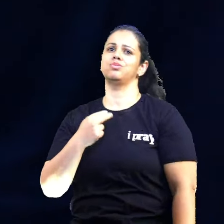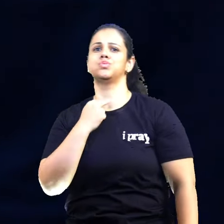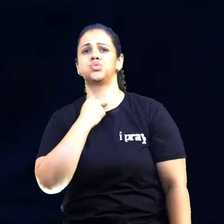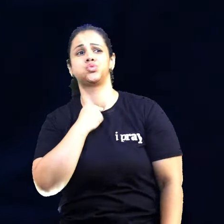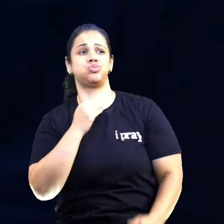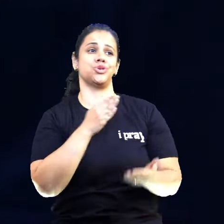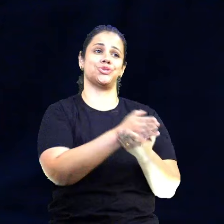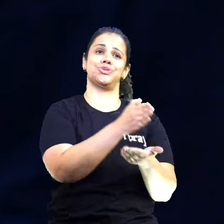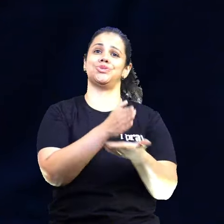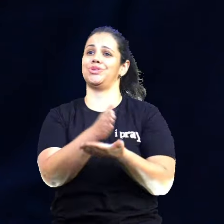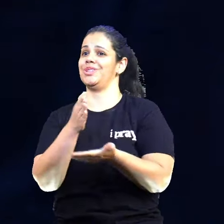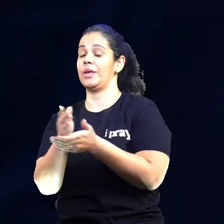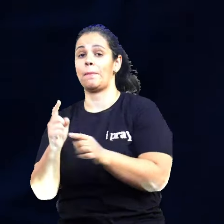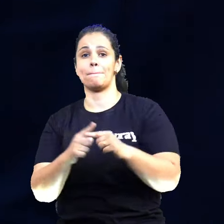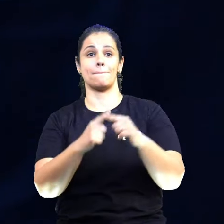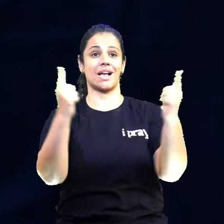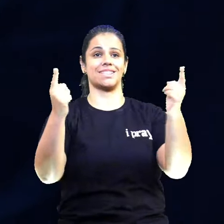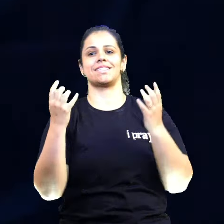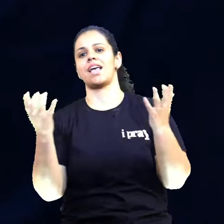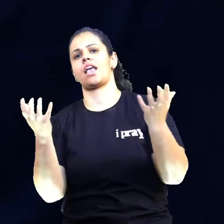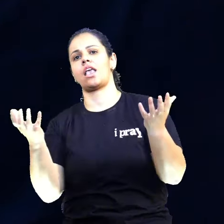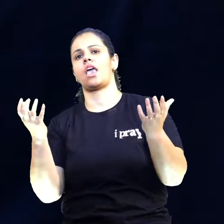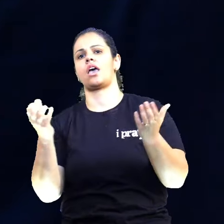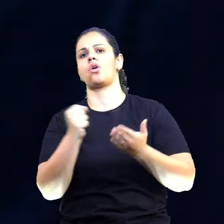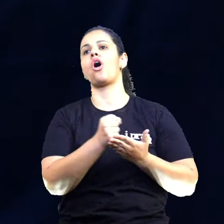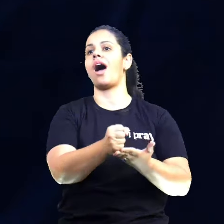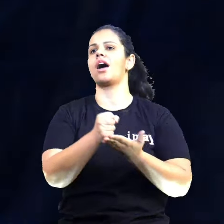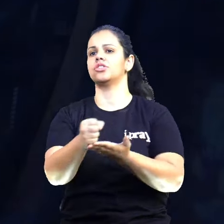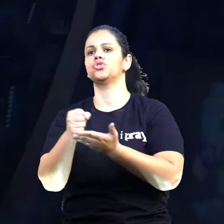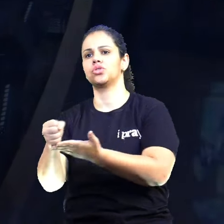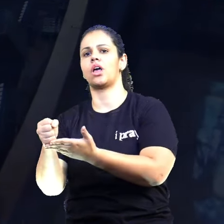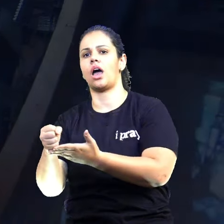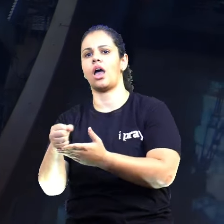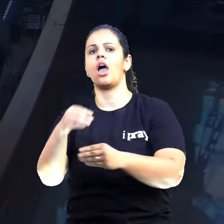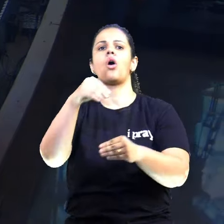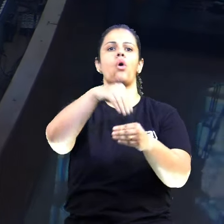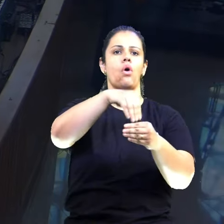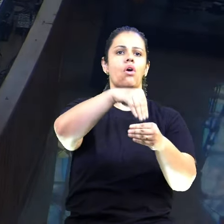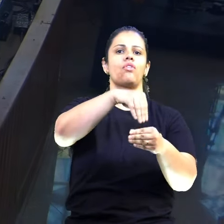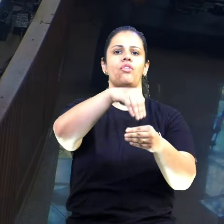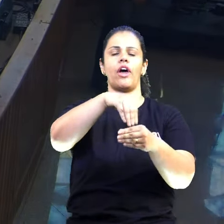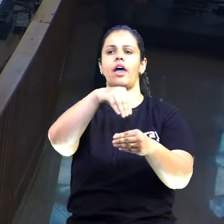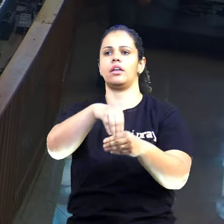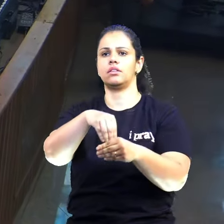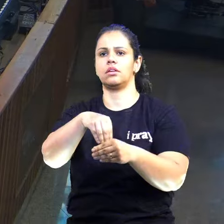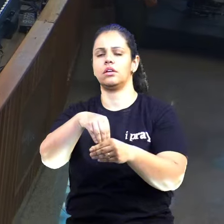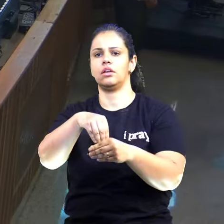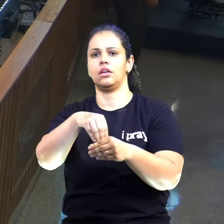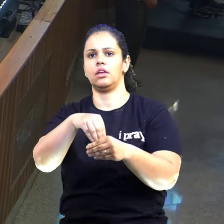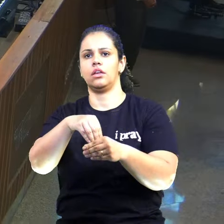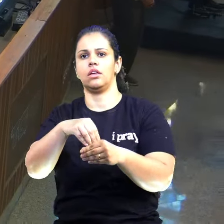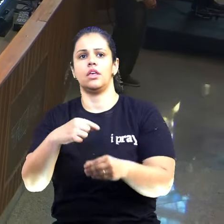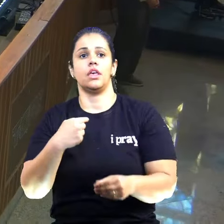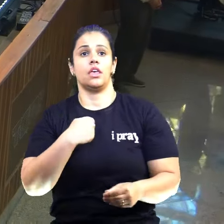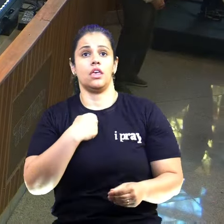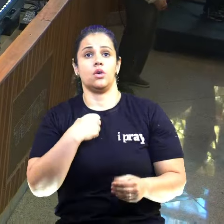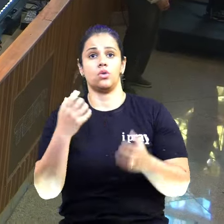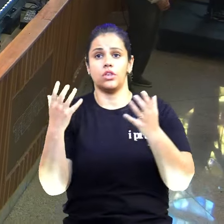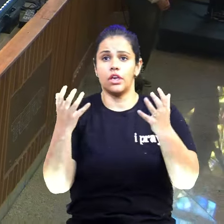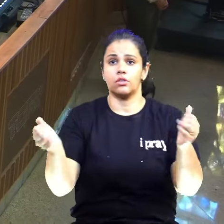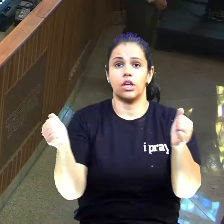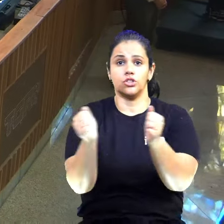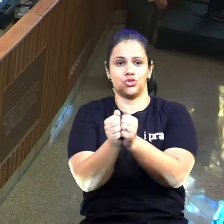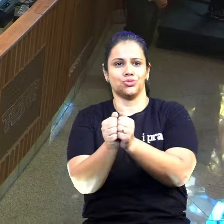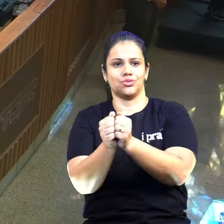vou segurar a corda, eu vou ajudar, porque eu tenho certeza que juntos, eu ajudando, e ele indo, nós vamos cumprir essa